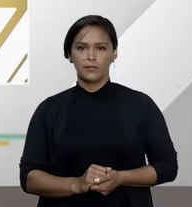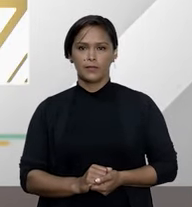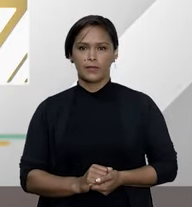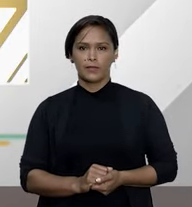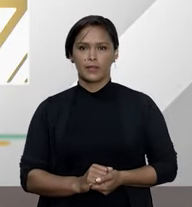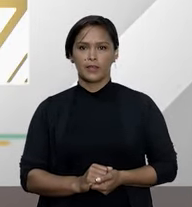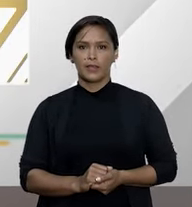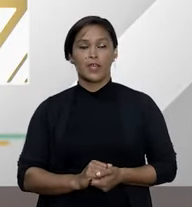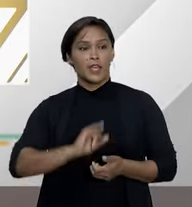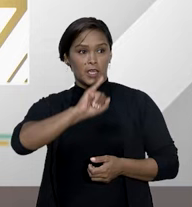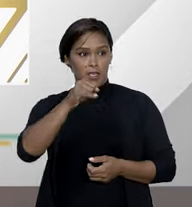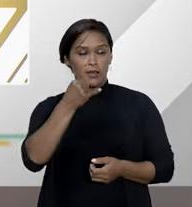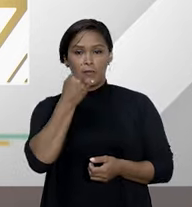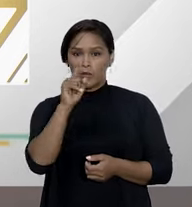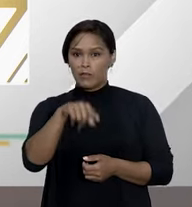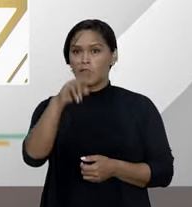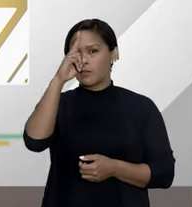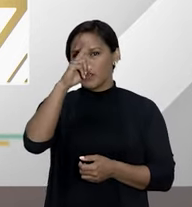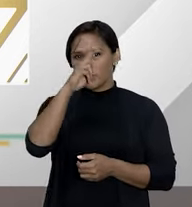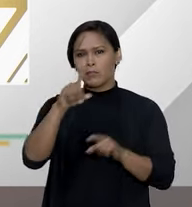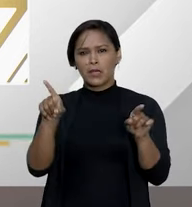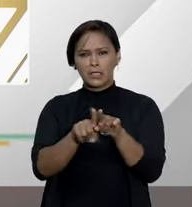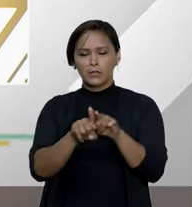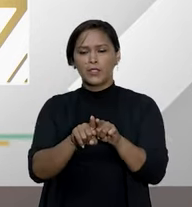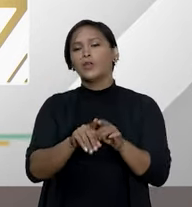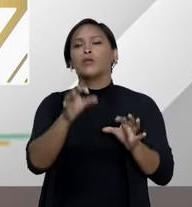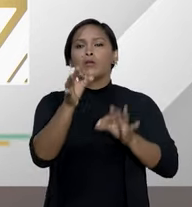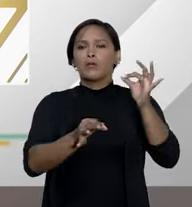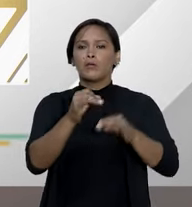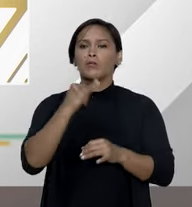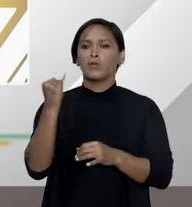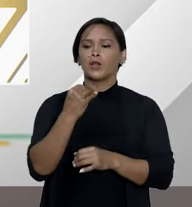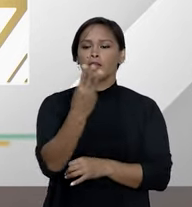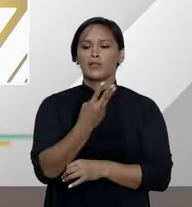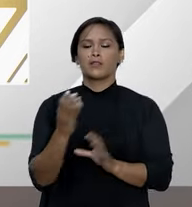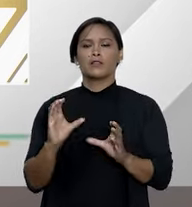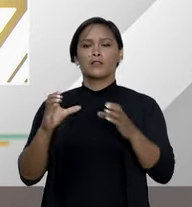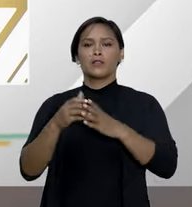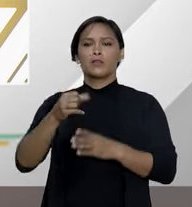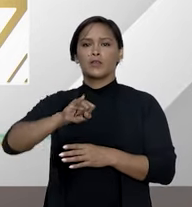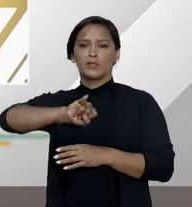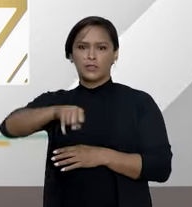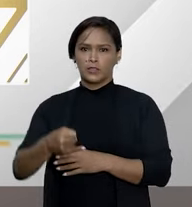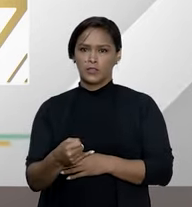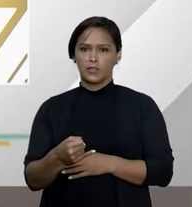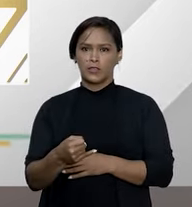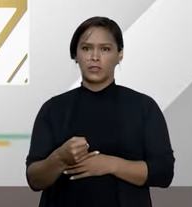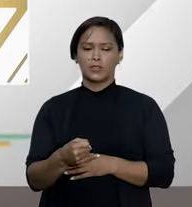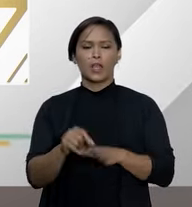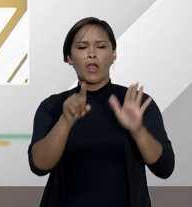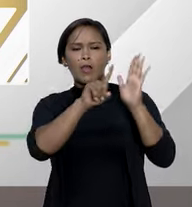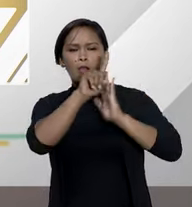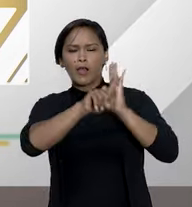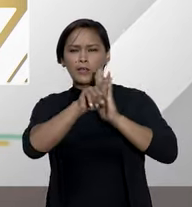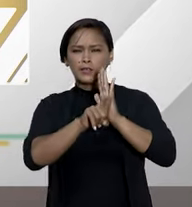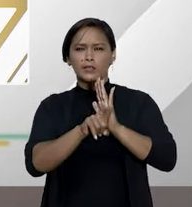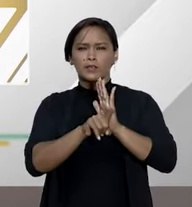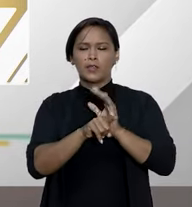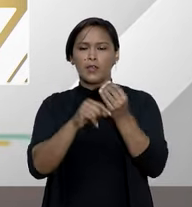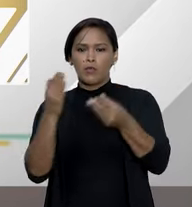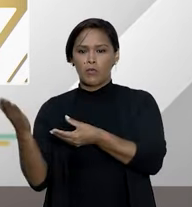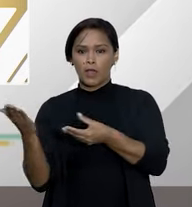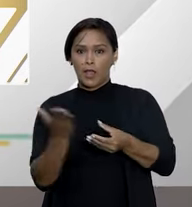E eu aproveito para lembrar aqui também de um importante julgamento da terceira turma do STJ que ao analisar uma